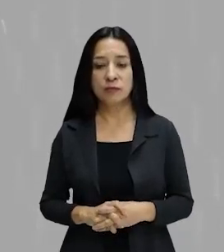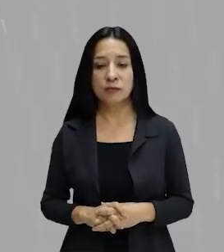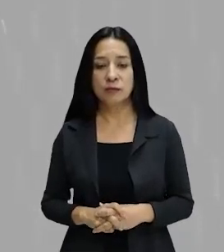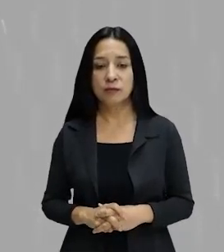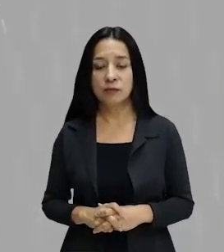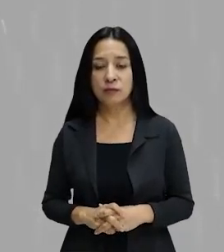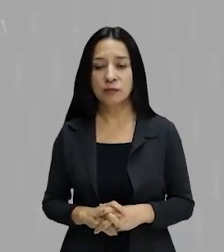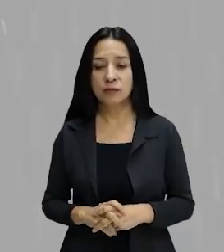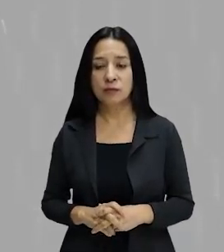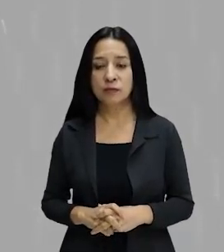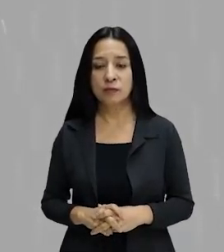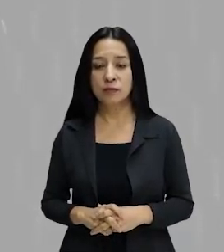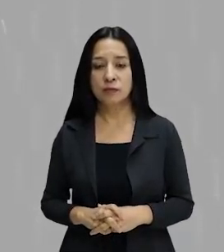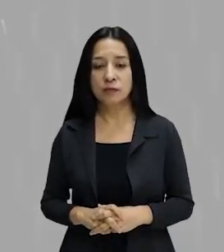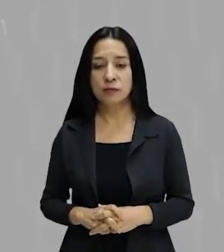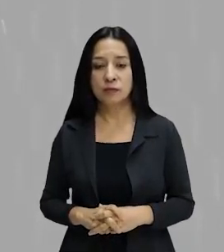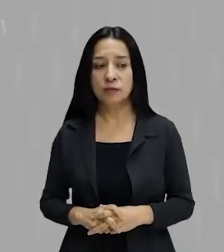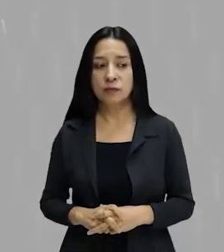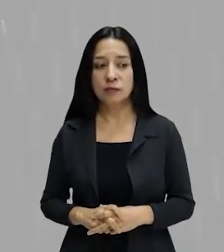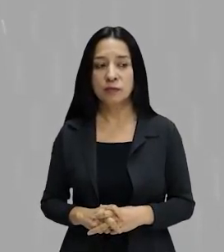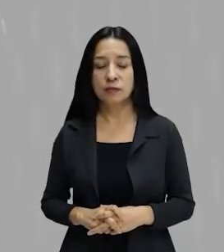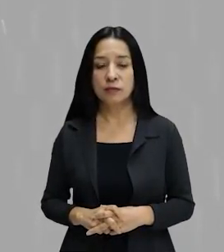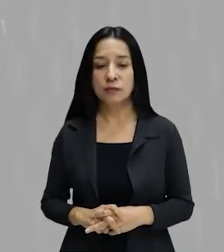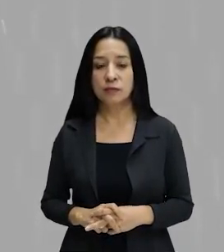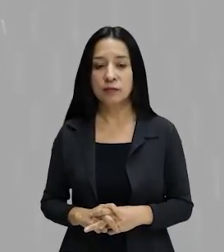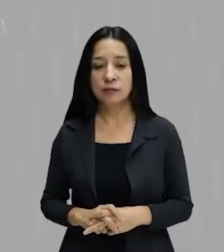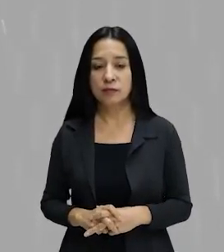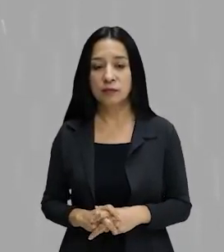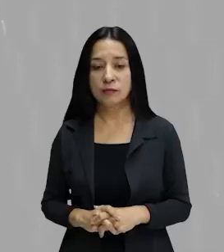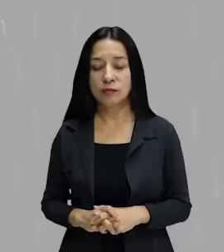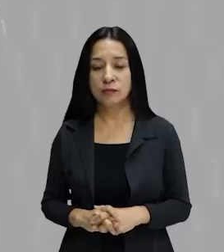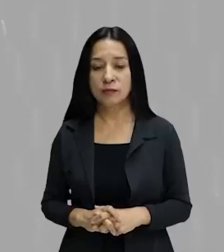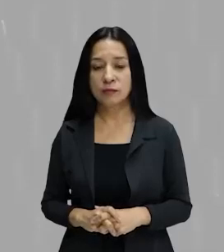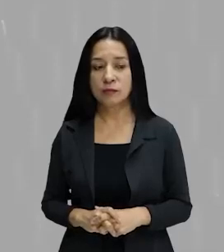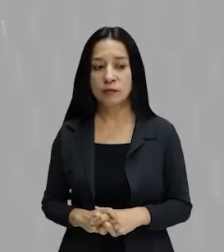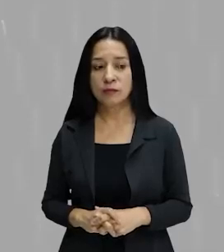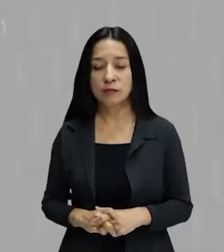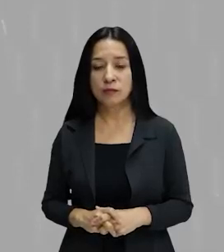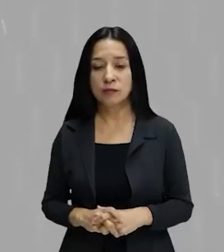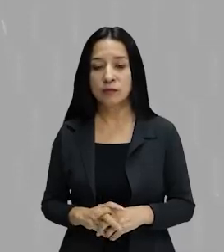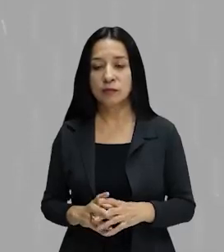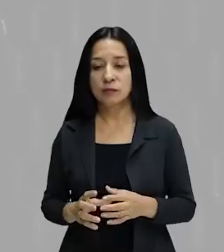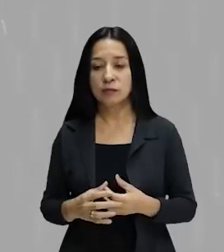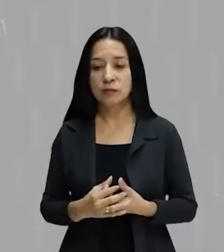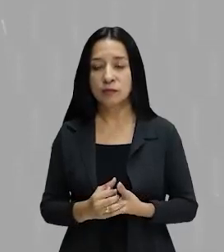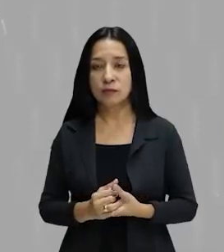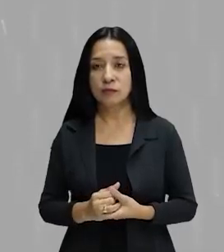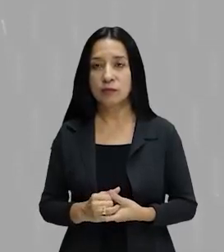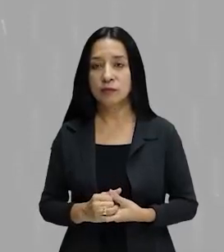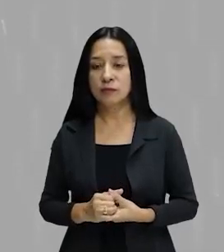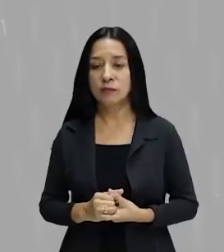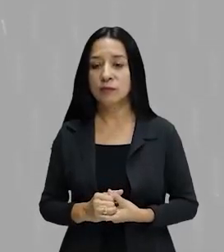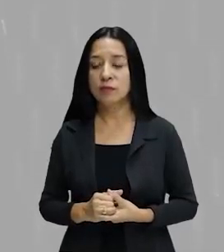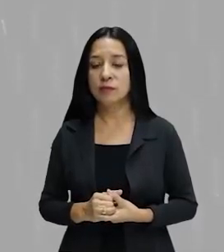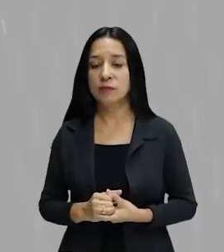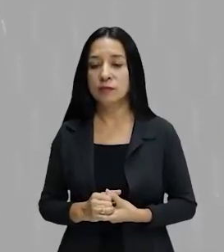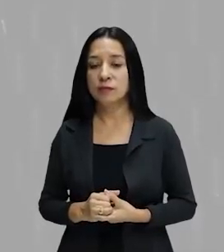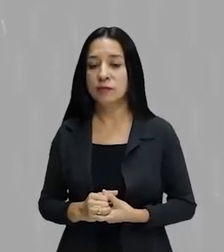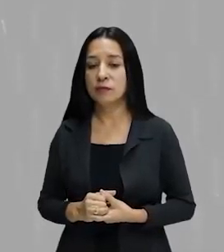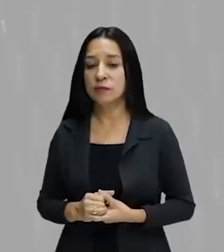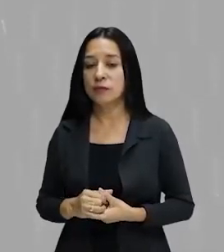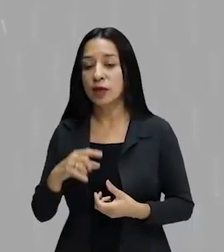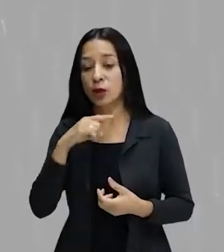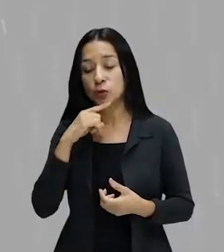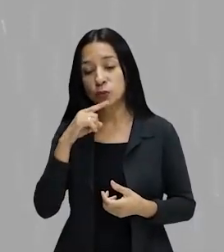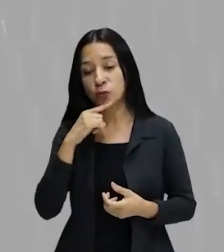diferencial conseguiu esquecer, consegui esquecer, mas há outros que ainda me causam dúvidas. A dúvida do